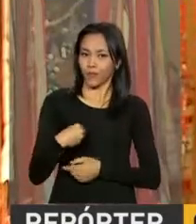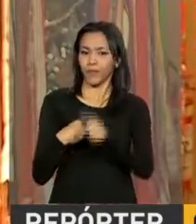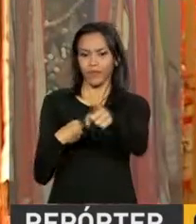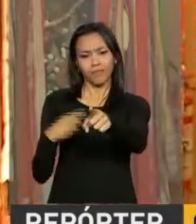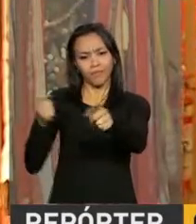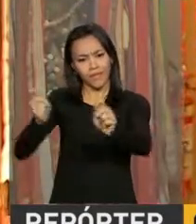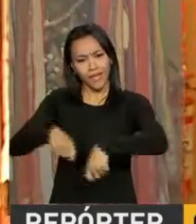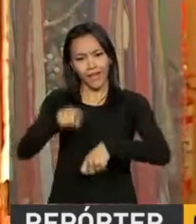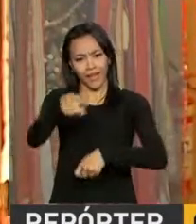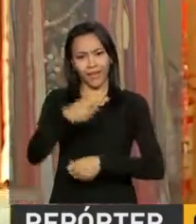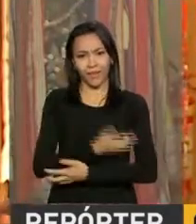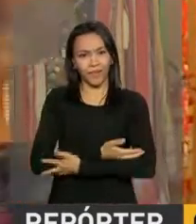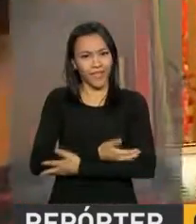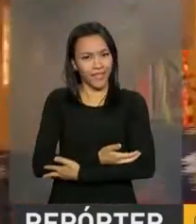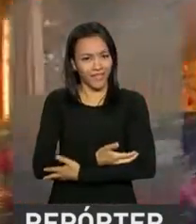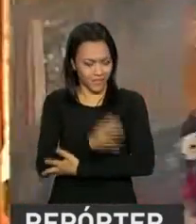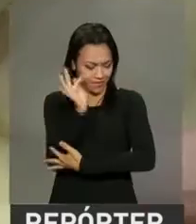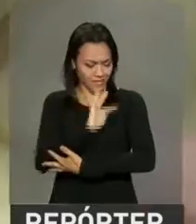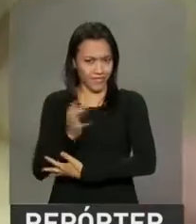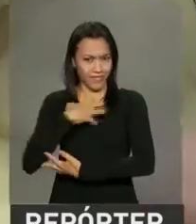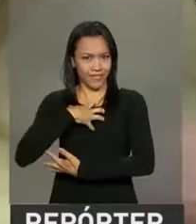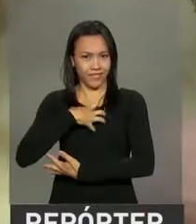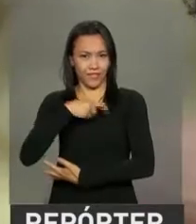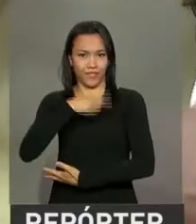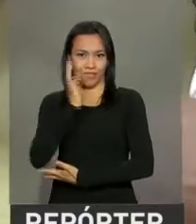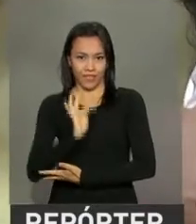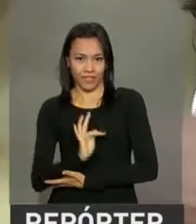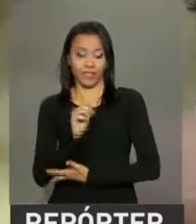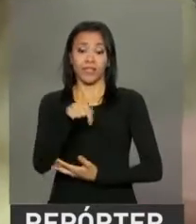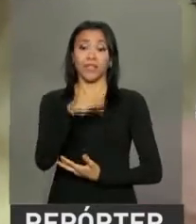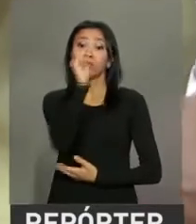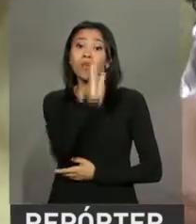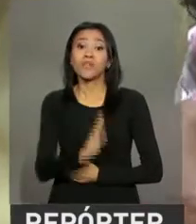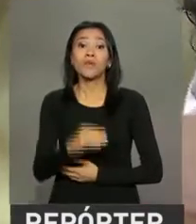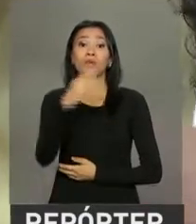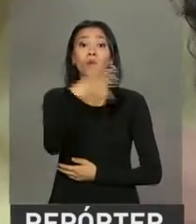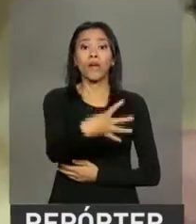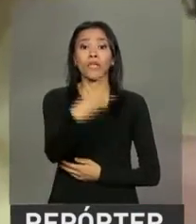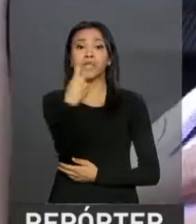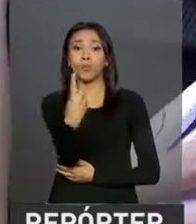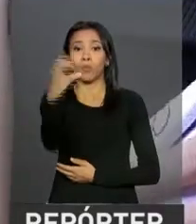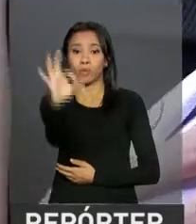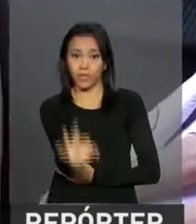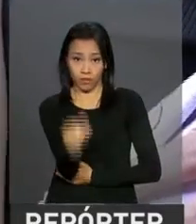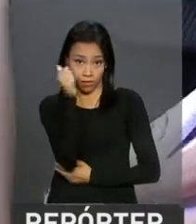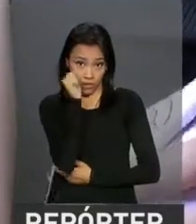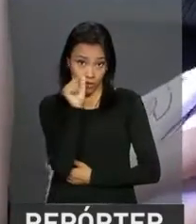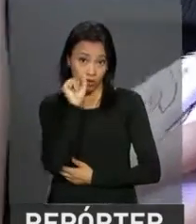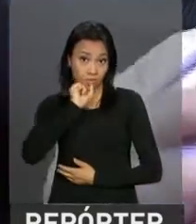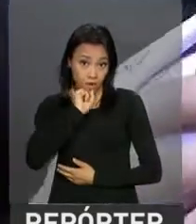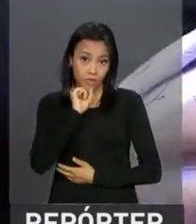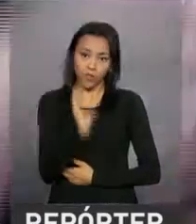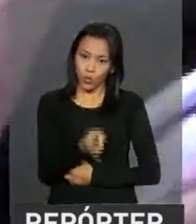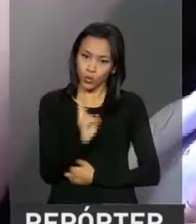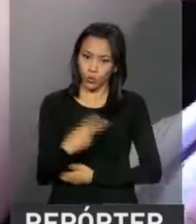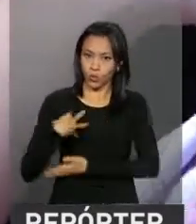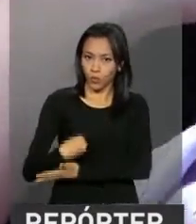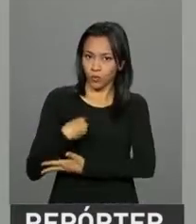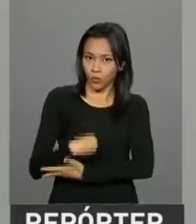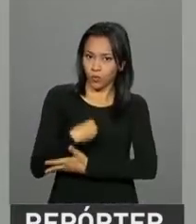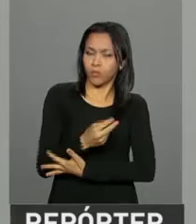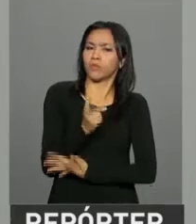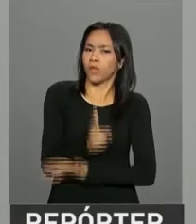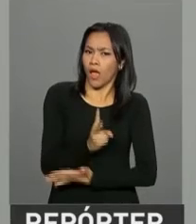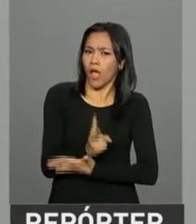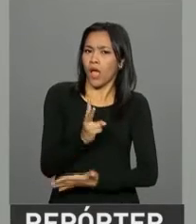a criança acha que fica mais feliz. No Brasil, 41% das mães mantém a amamentação exclusiva